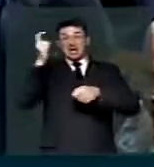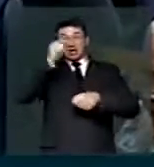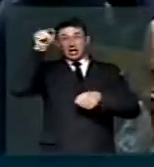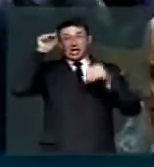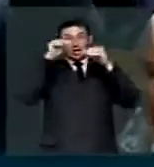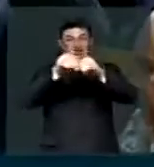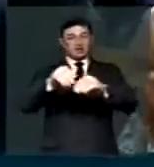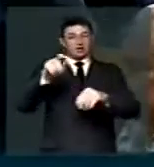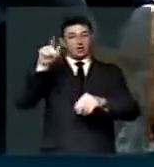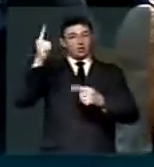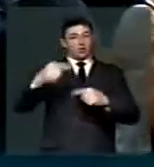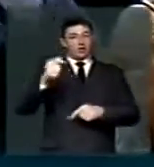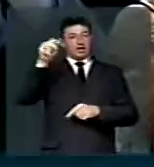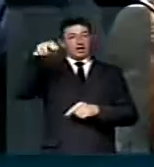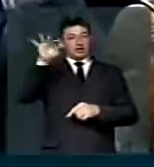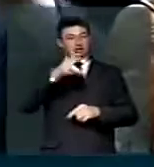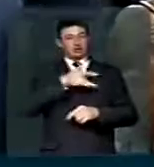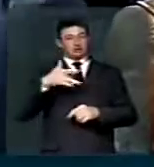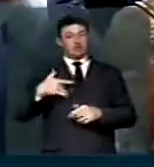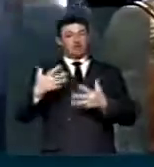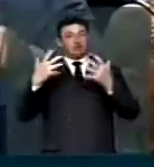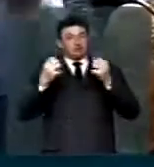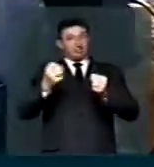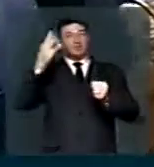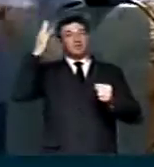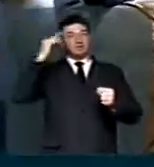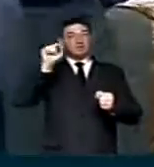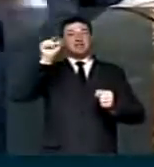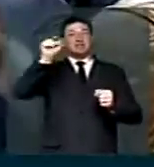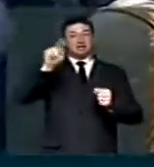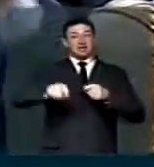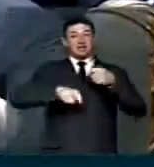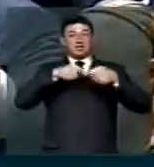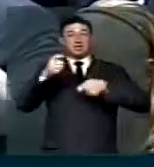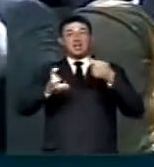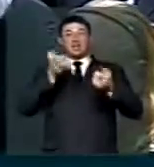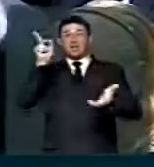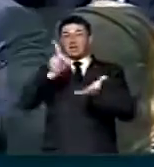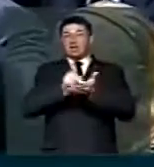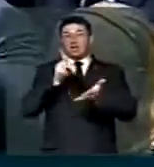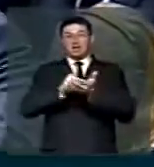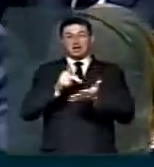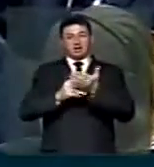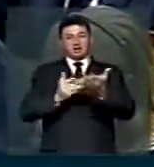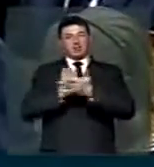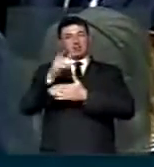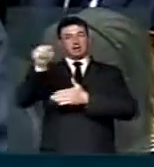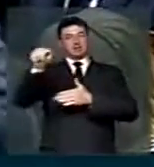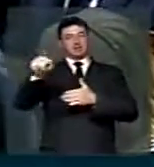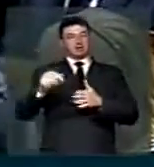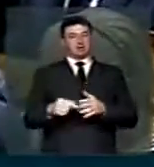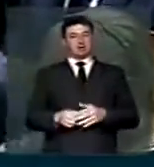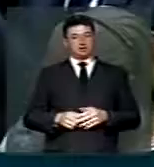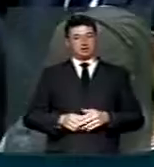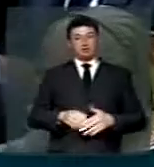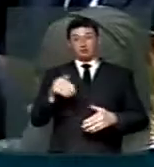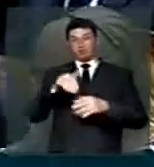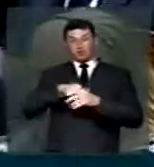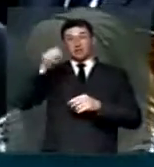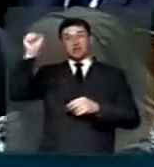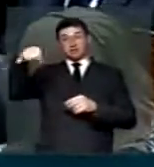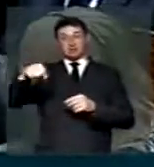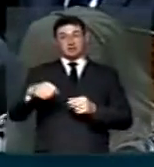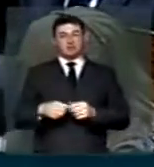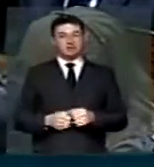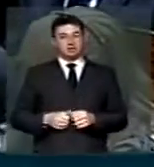com os agentes de saúde. Vamos saber quem é de fato aprovar essa matéria. Votando sim.